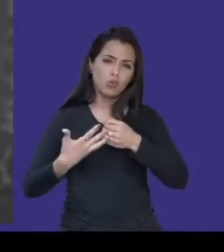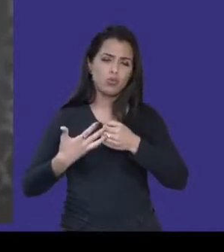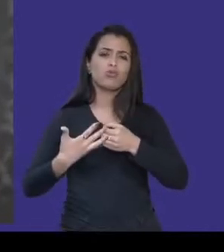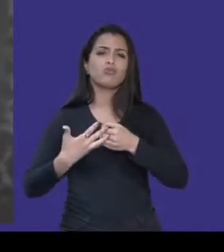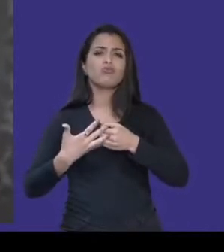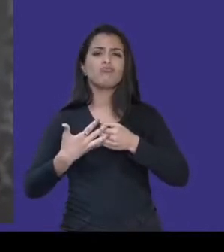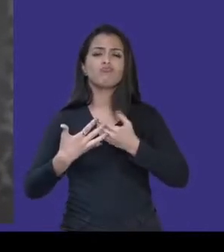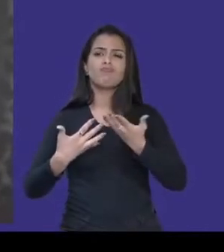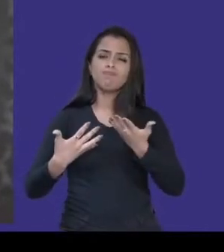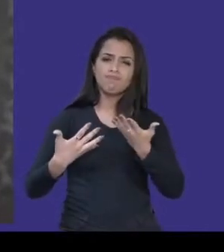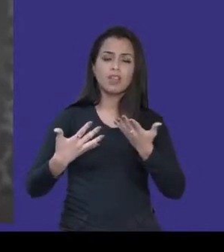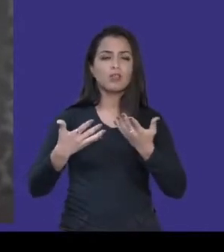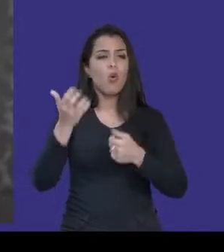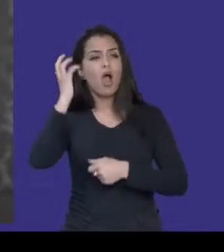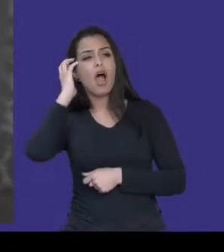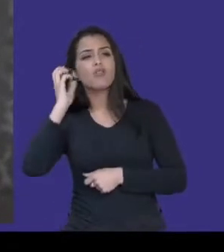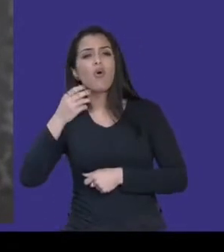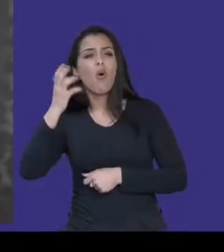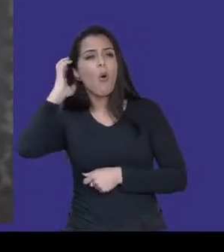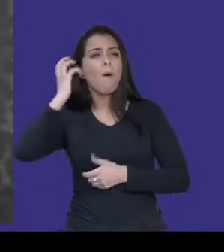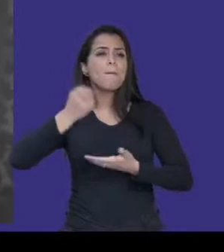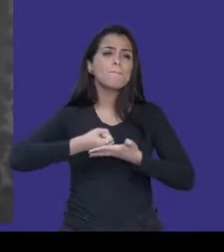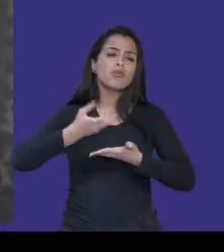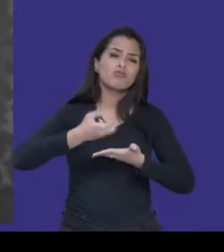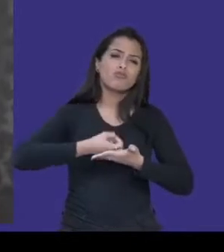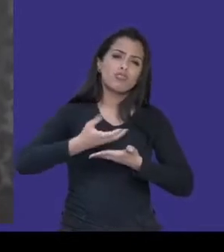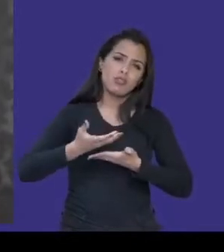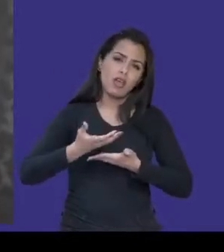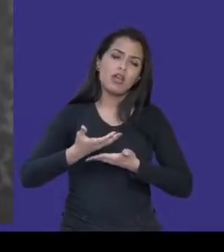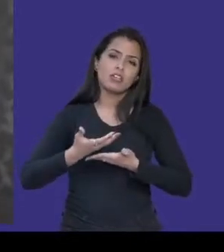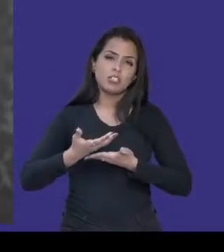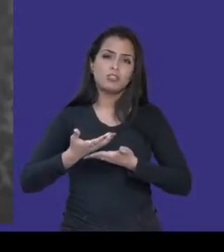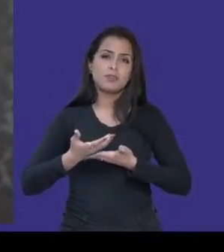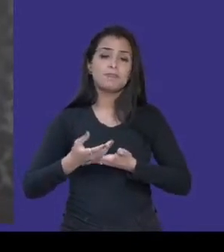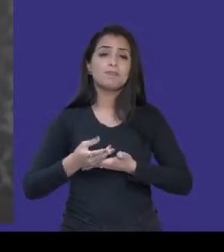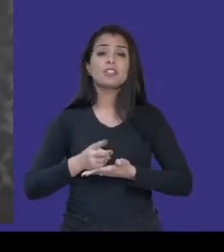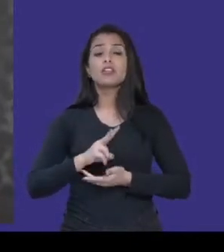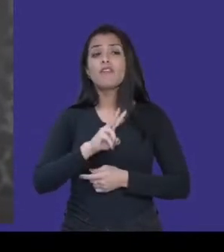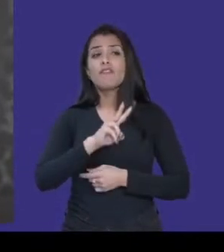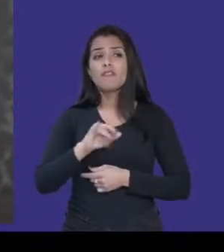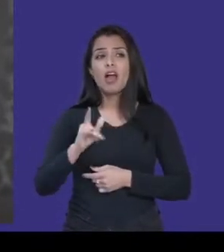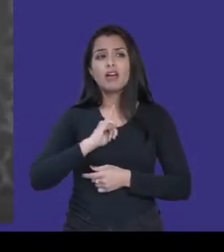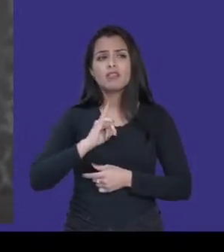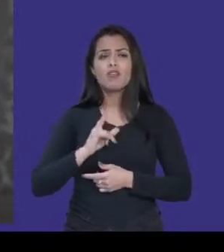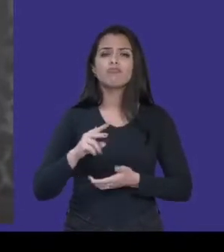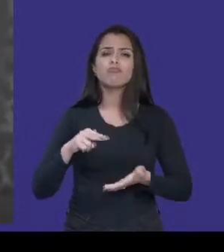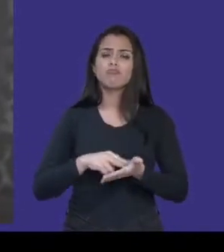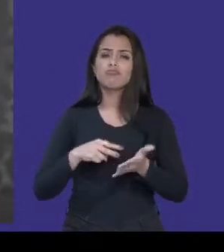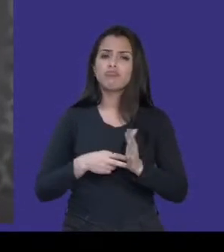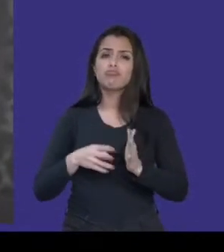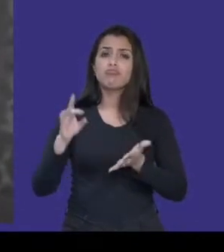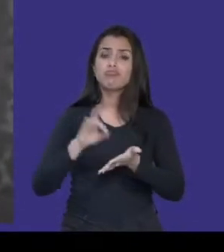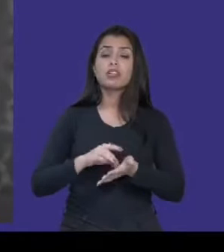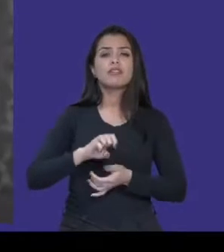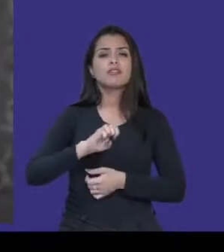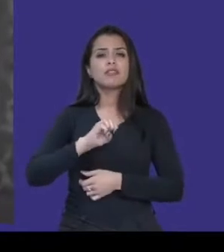rádio quanto no podcast, esse conteúdo, ele só vai fazer sentido, ele só vai existir se ele for recriado na